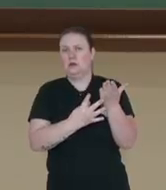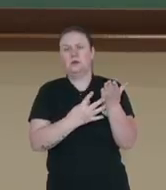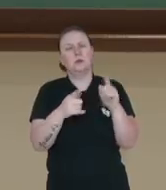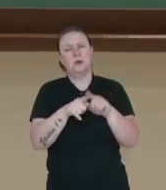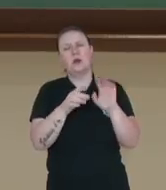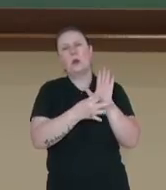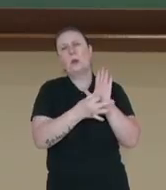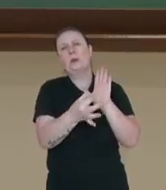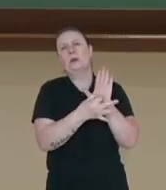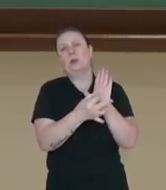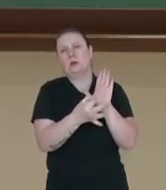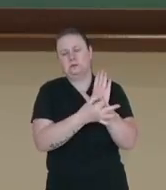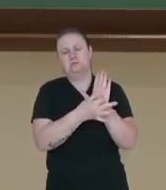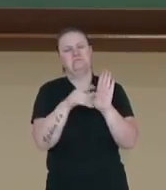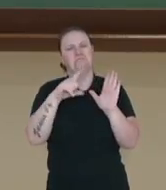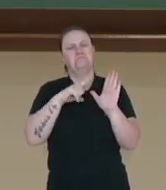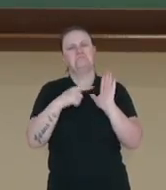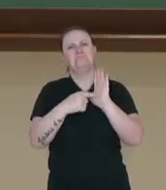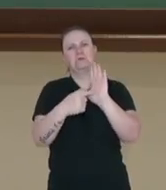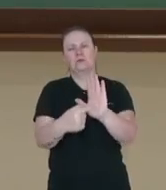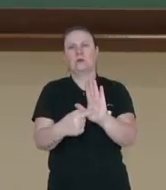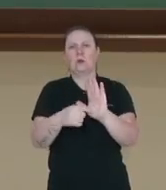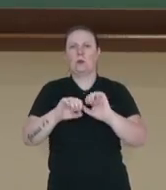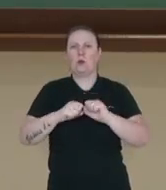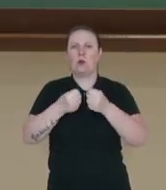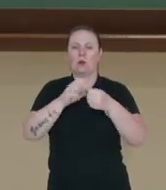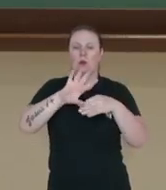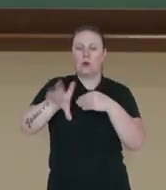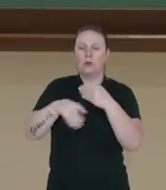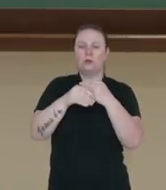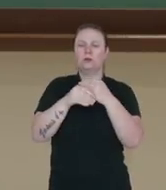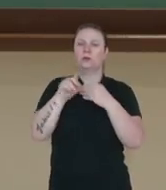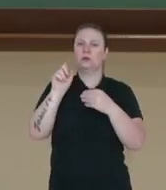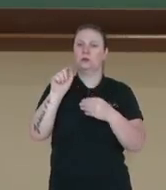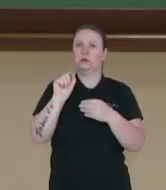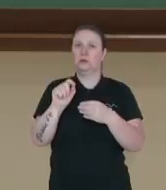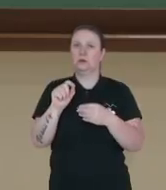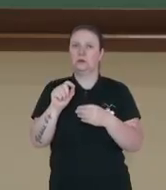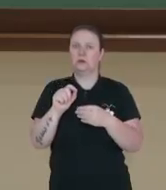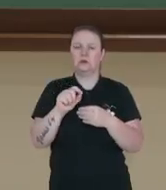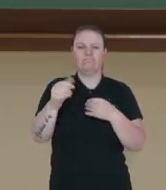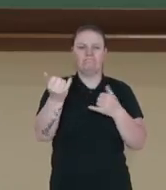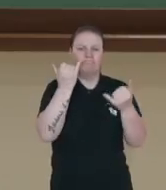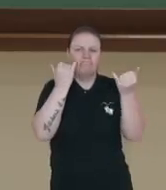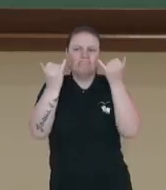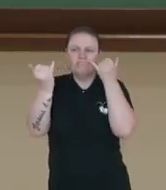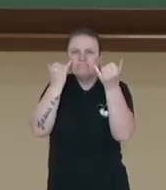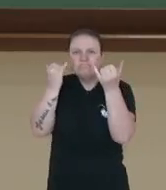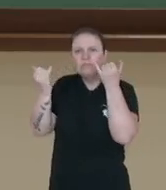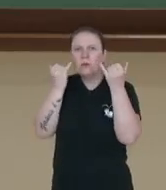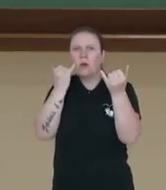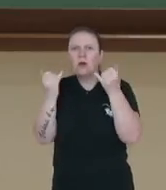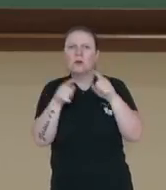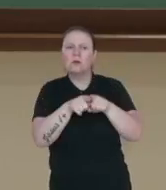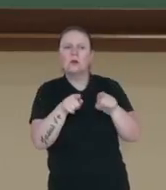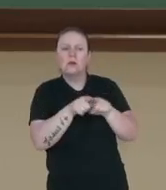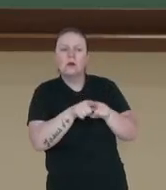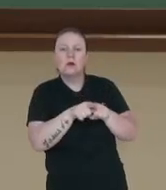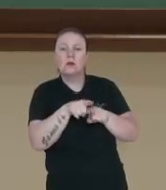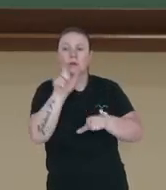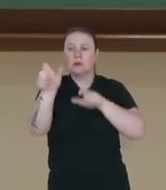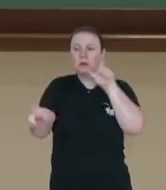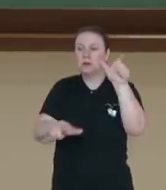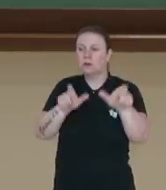pelas cantas vai ter uma opinião, mas para reforçar essa opinião, vão ser trazidos dados estatísticos, vozes de